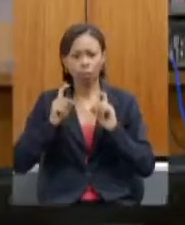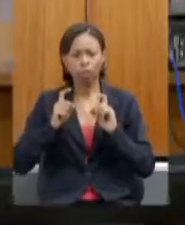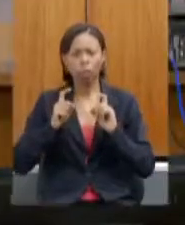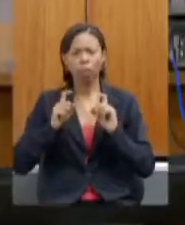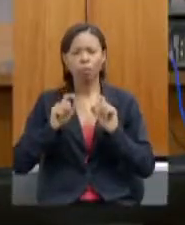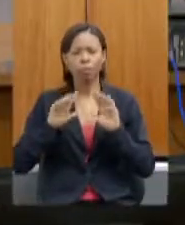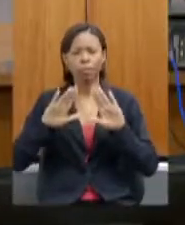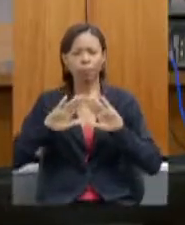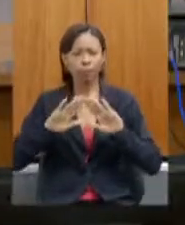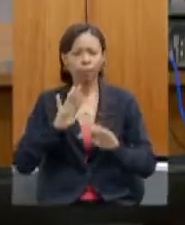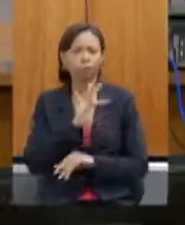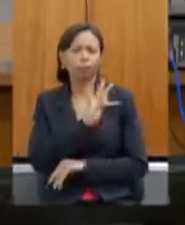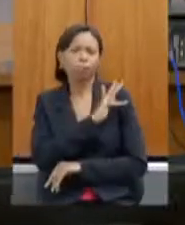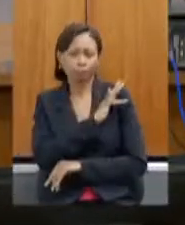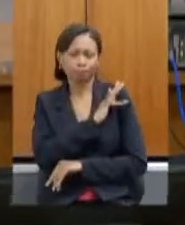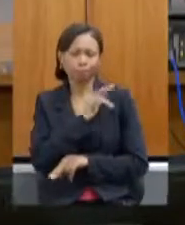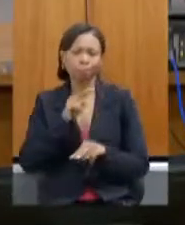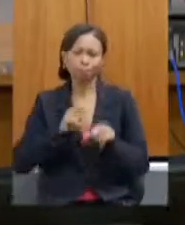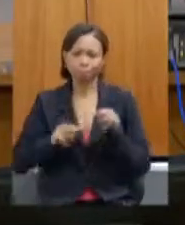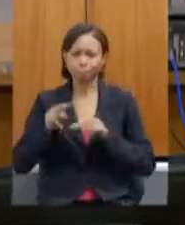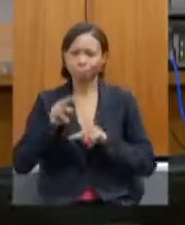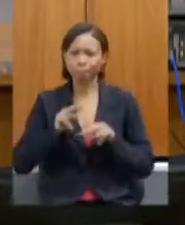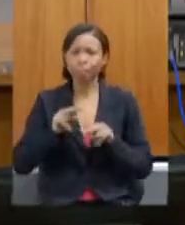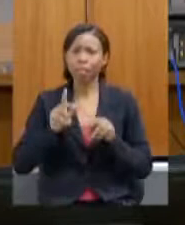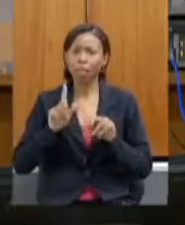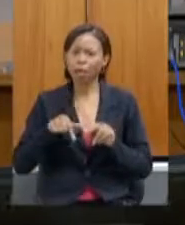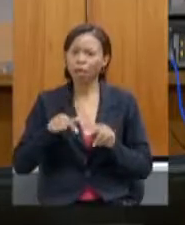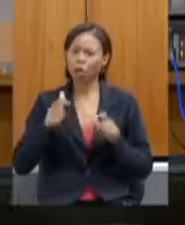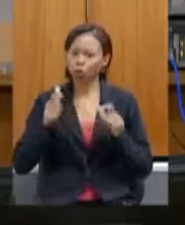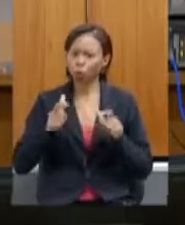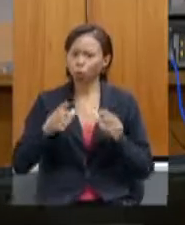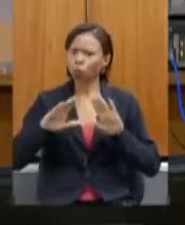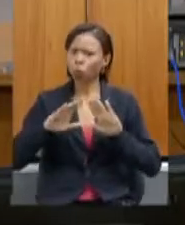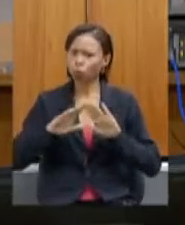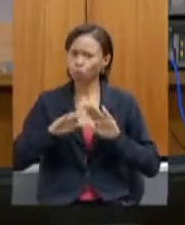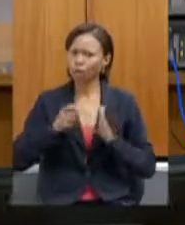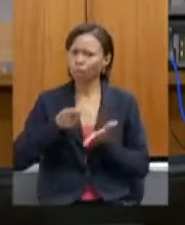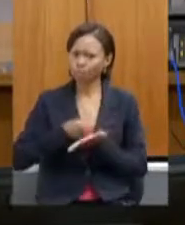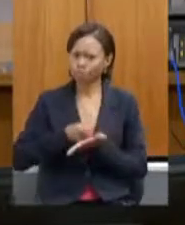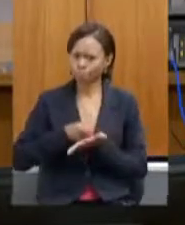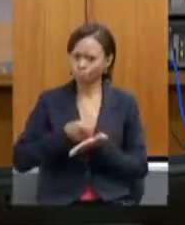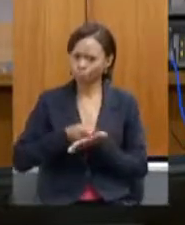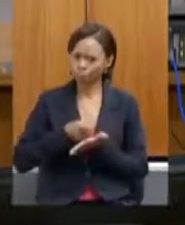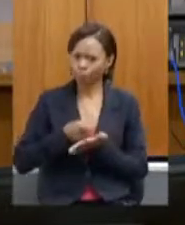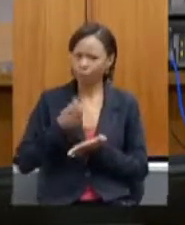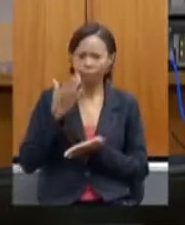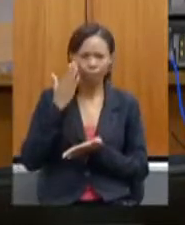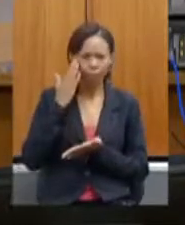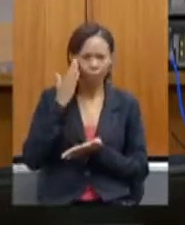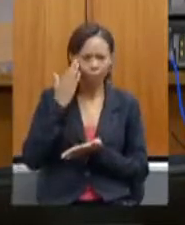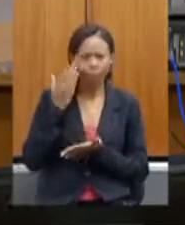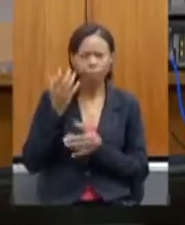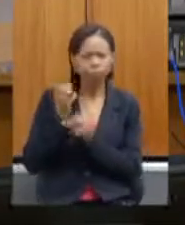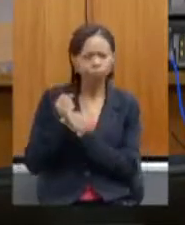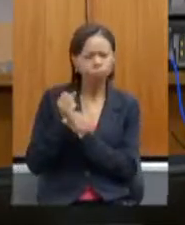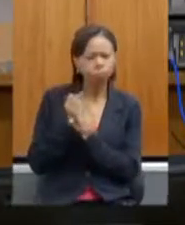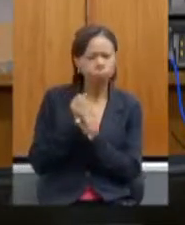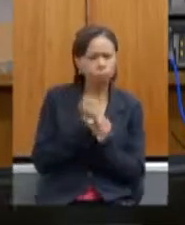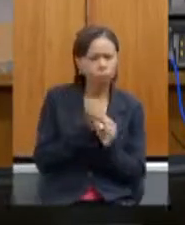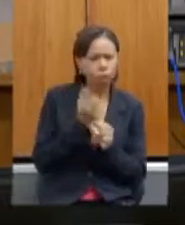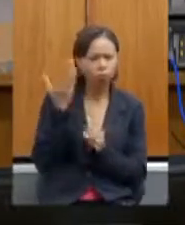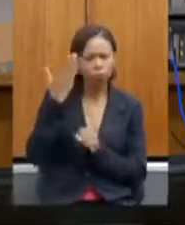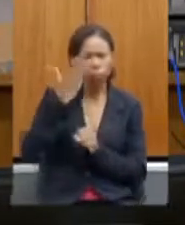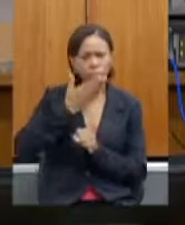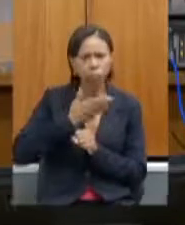espaço de nós fazermos nossas cobranças, nossas prestações de conta, prestação de conta à população mineira.